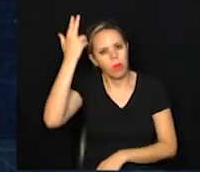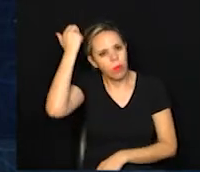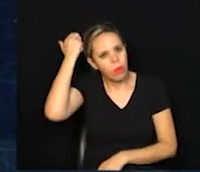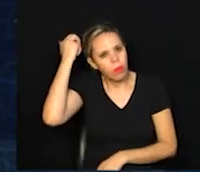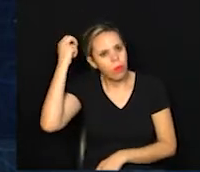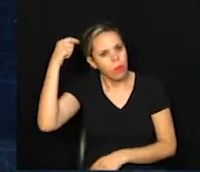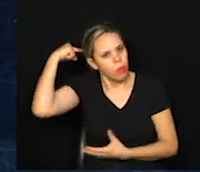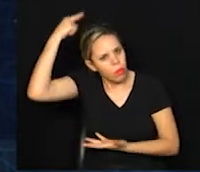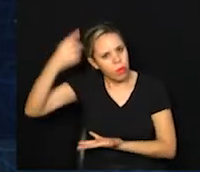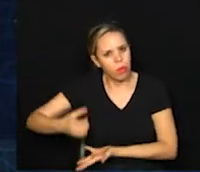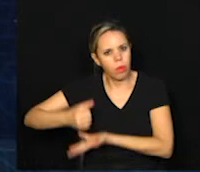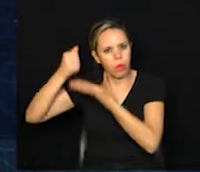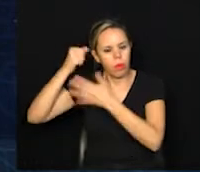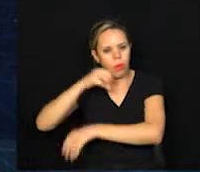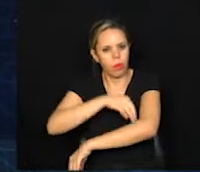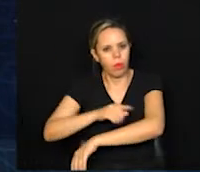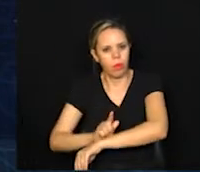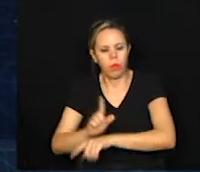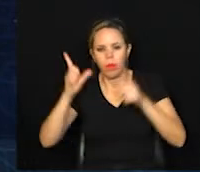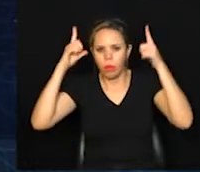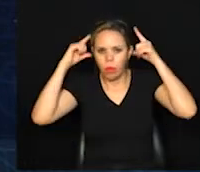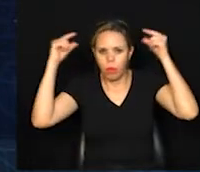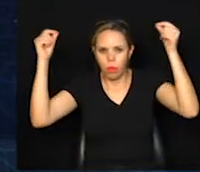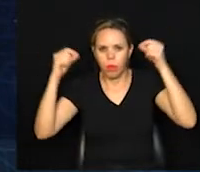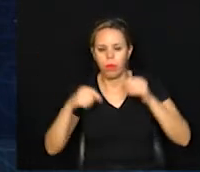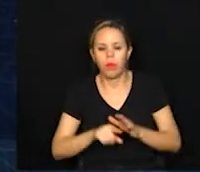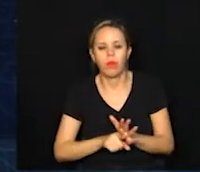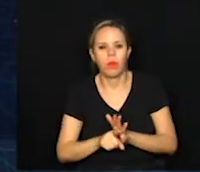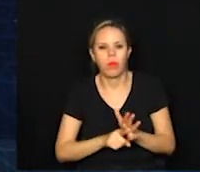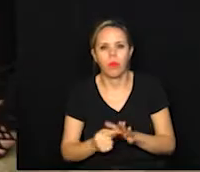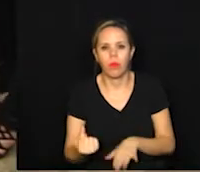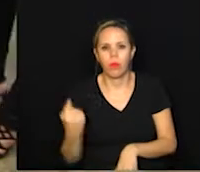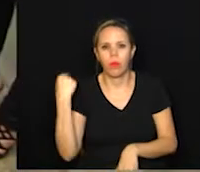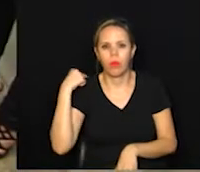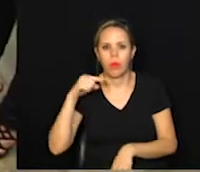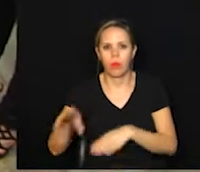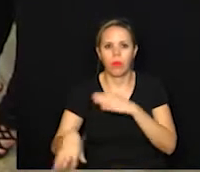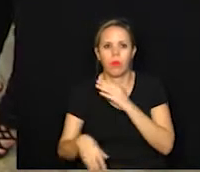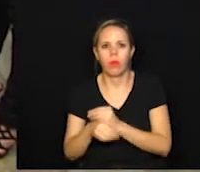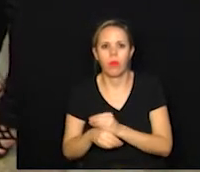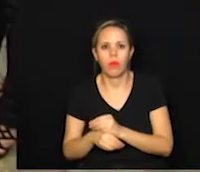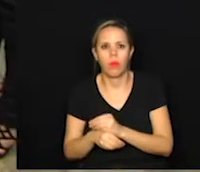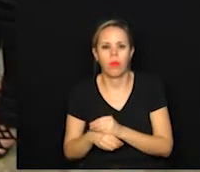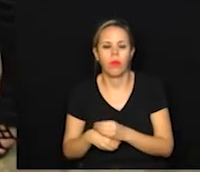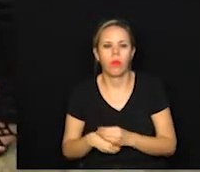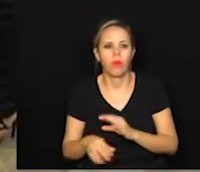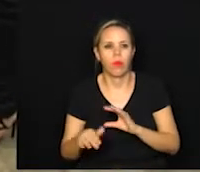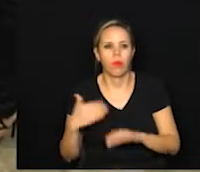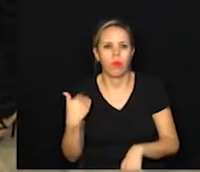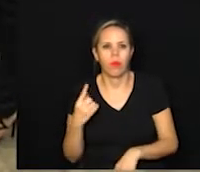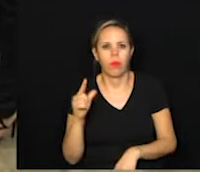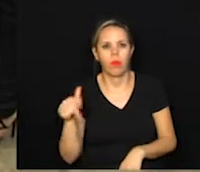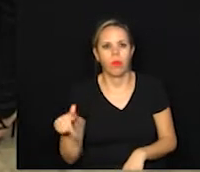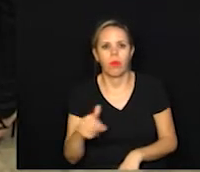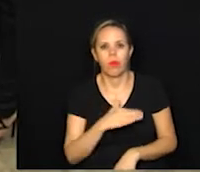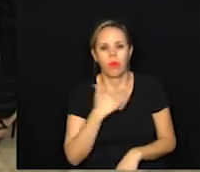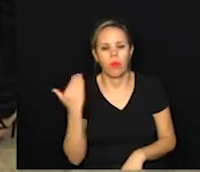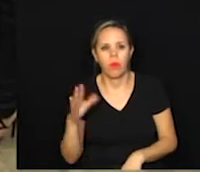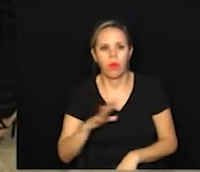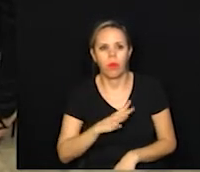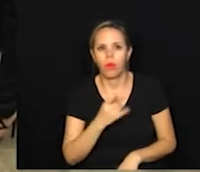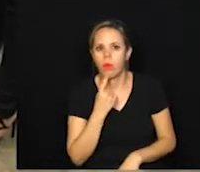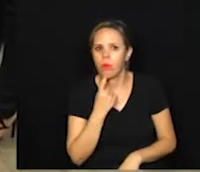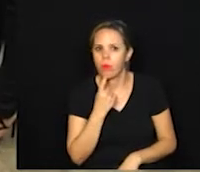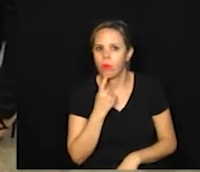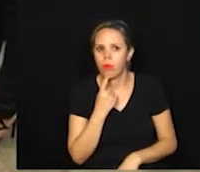Coelho, Santo Antônio de Posse, Morungaba e Olambra. De acordo com a última atualização que nós recebemos, 17 óbitos na cidade